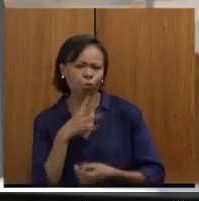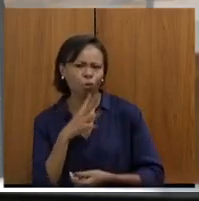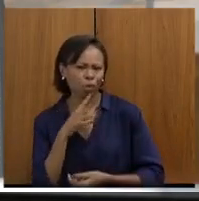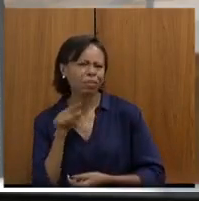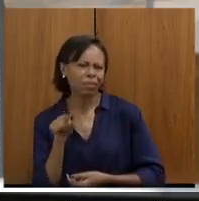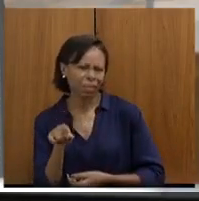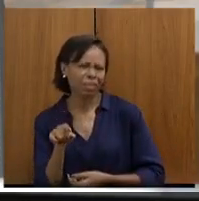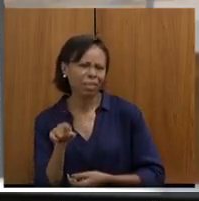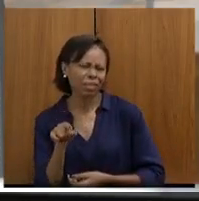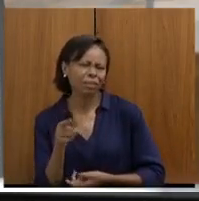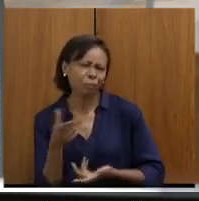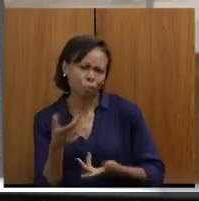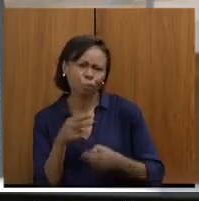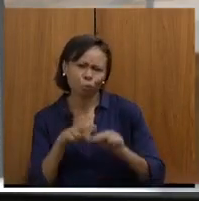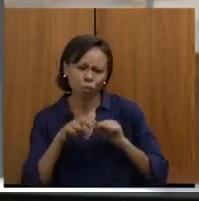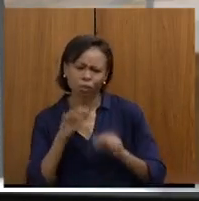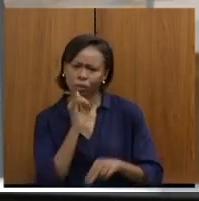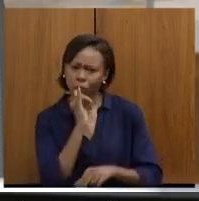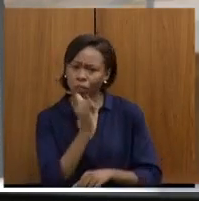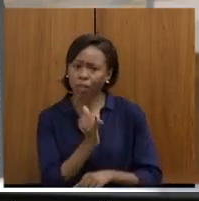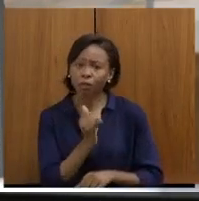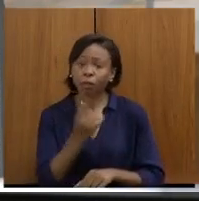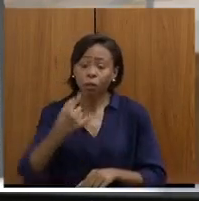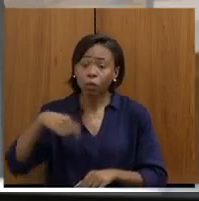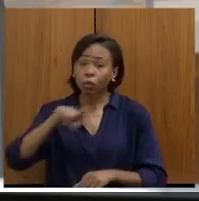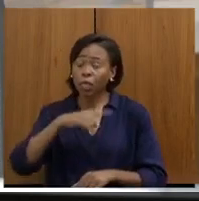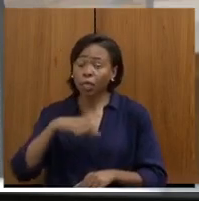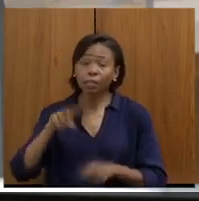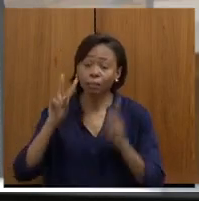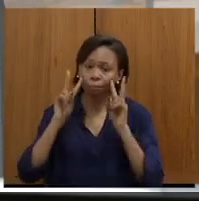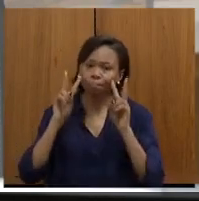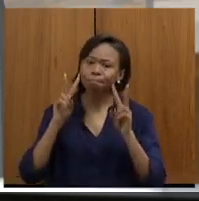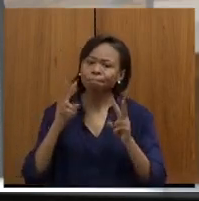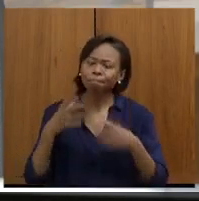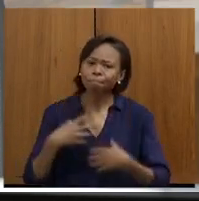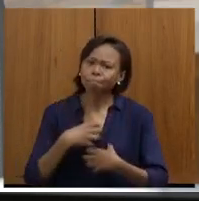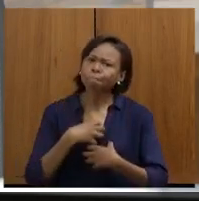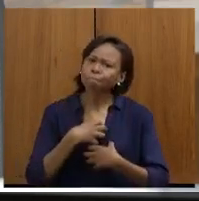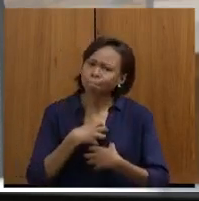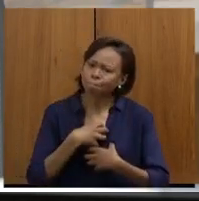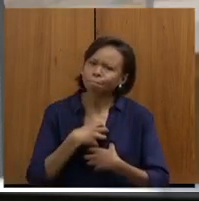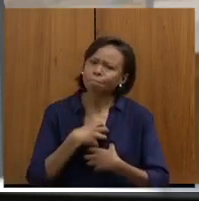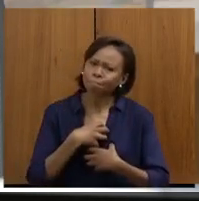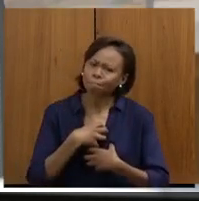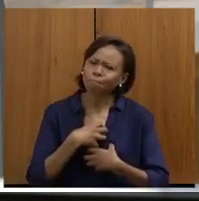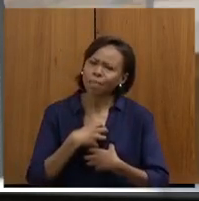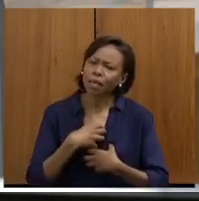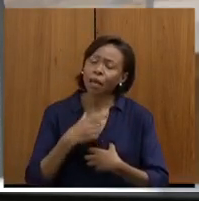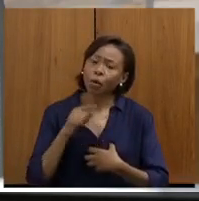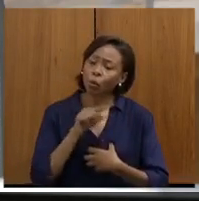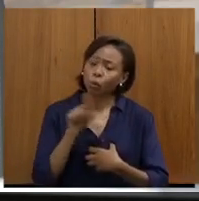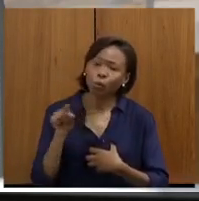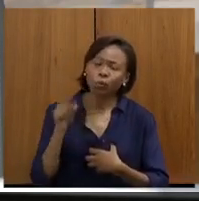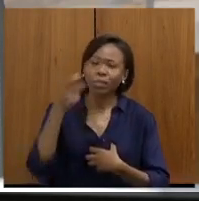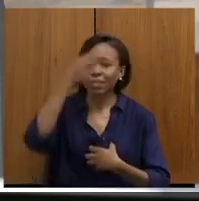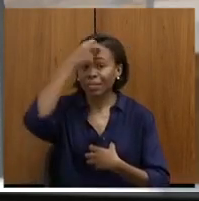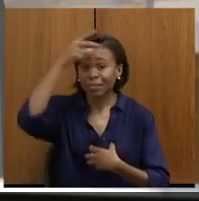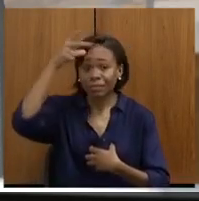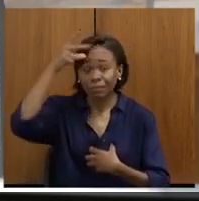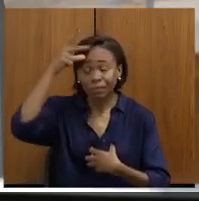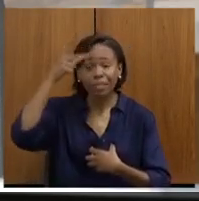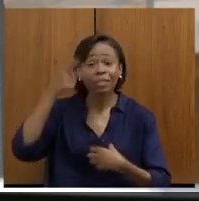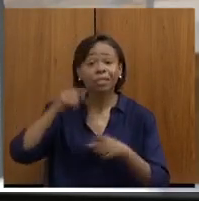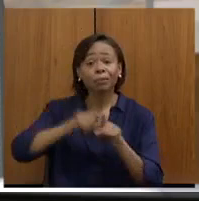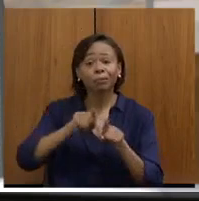é um termômetro para nós ver essa satisfação dos prefeitos com o governador do Estado,